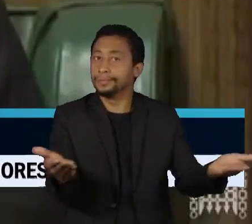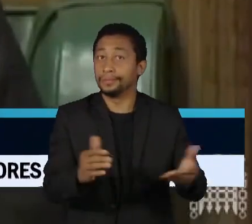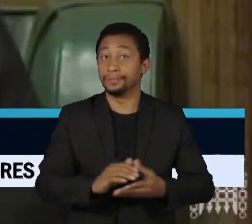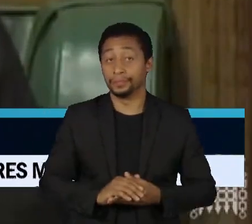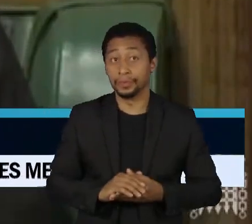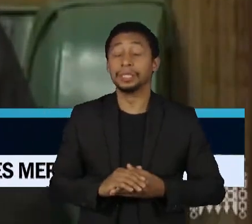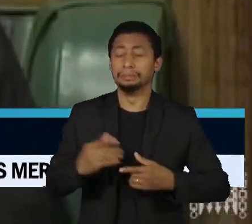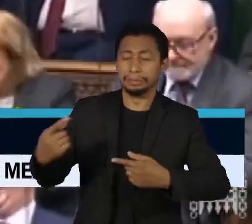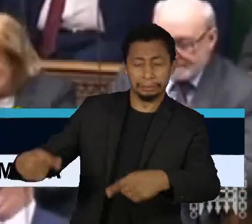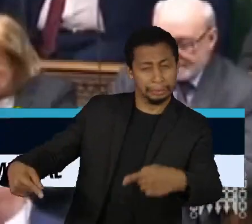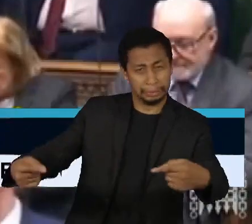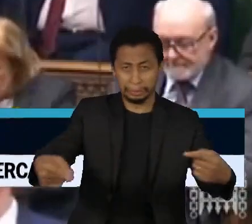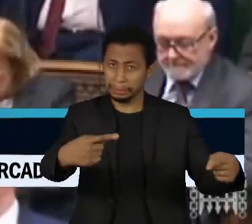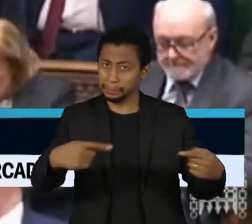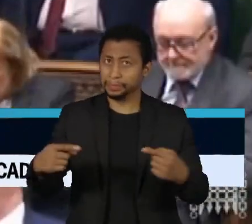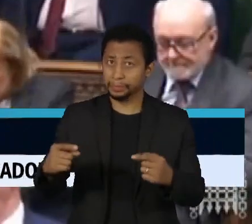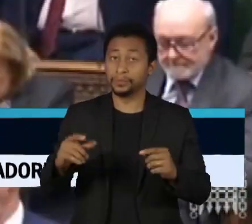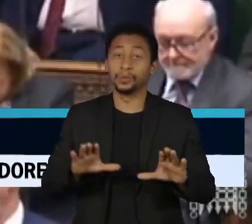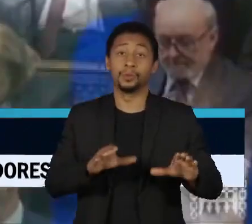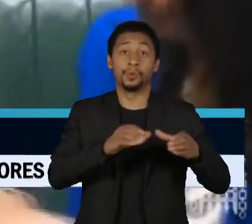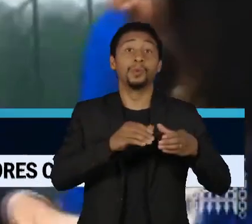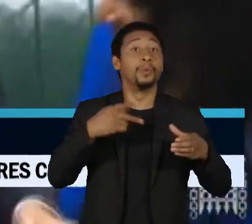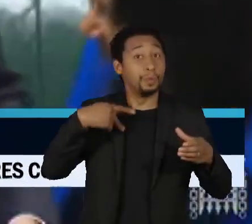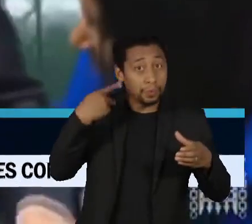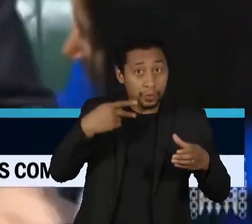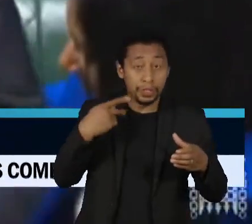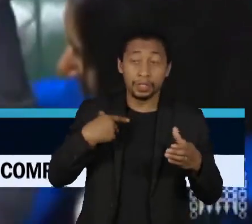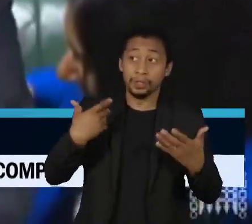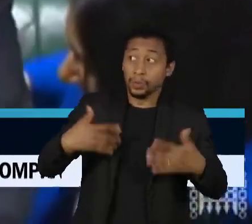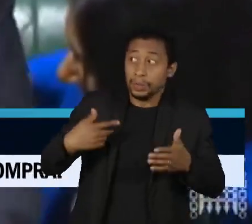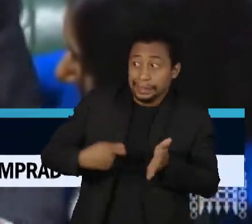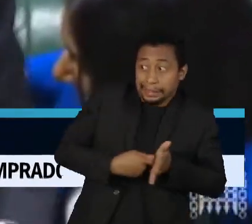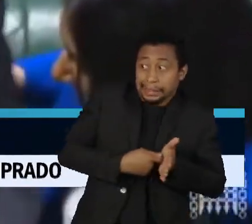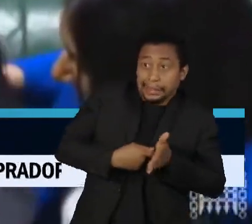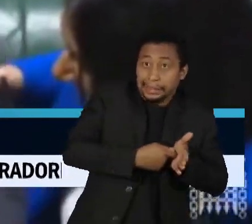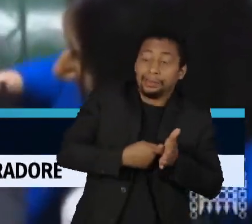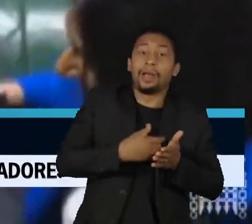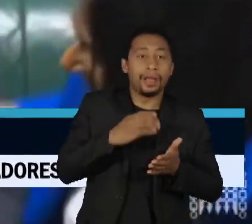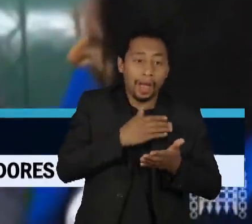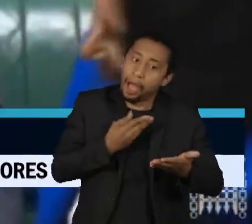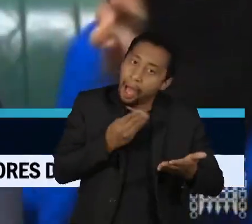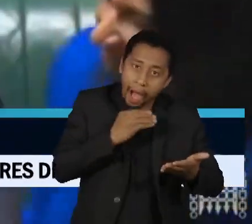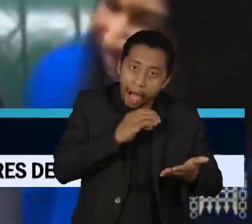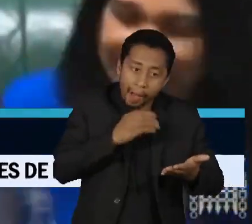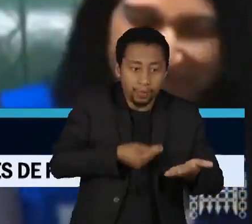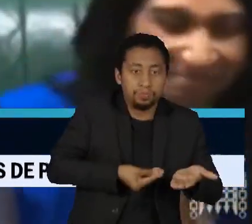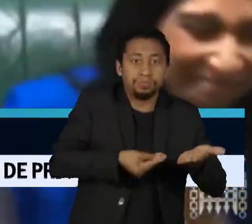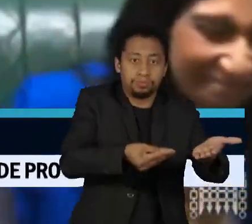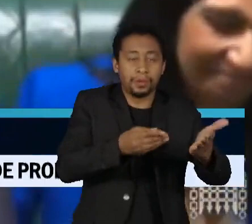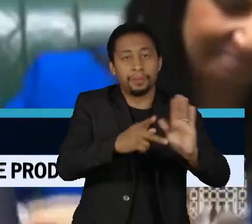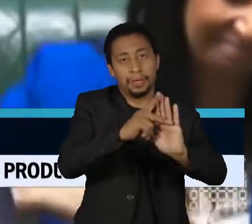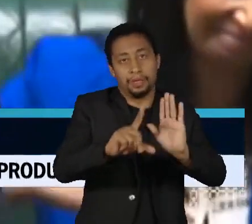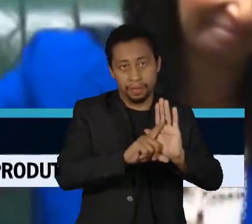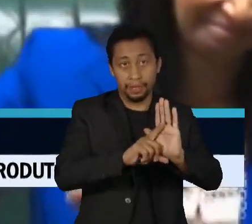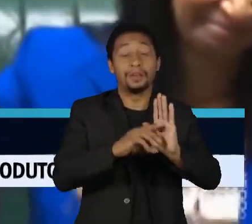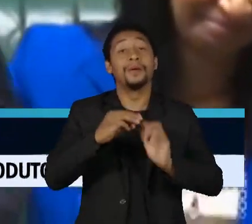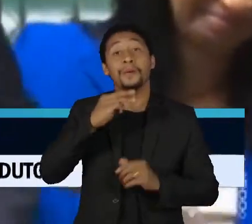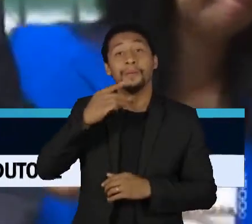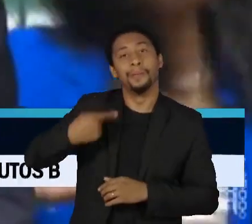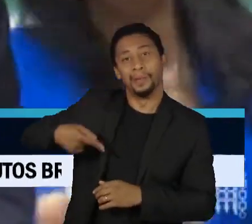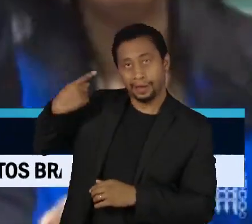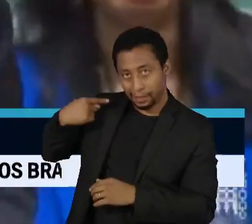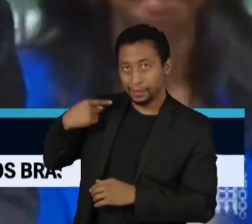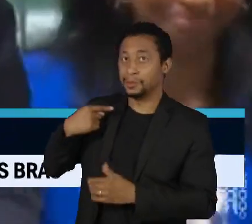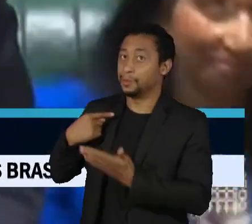correm as discussões, os políticos sofrem pressão para que o projeto de lei caminhe rapidamente. Em março, o primeiro-ministro, Rishi